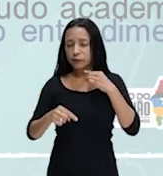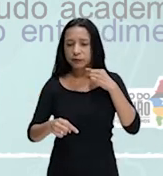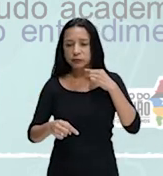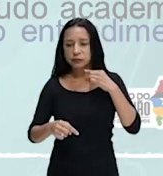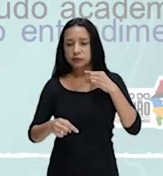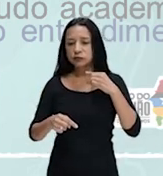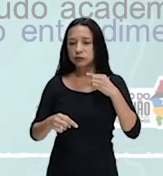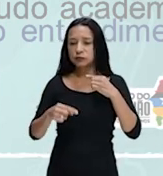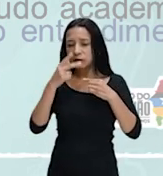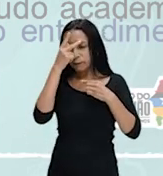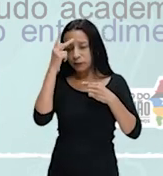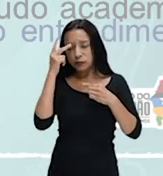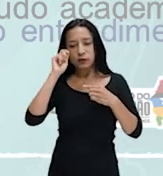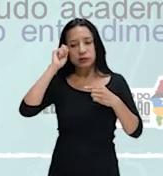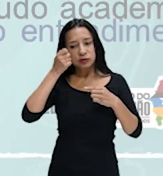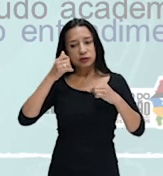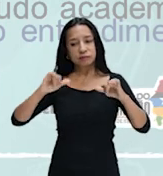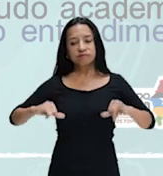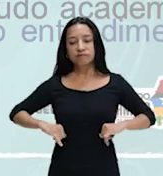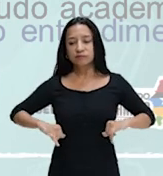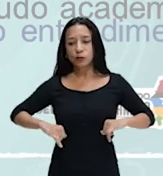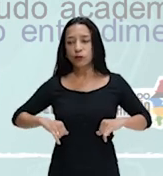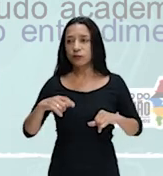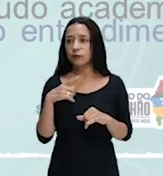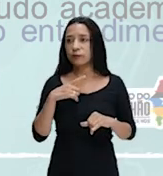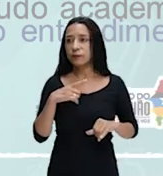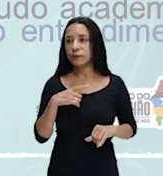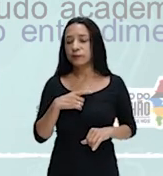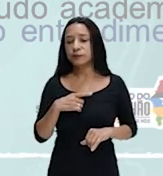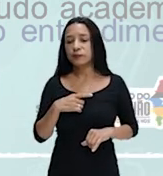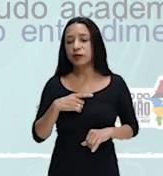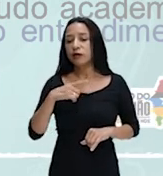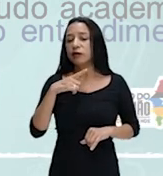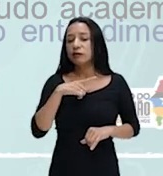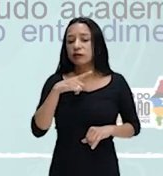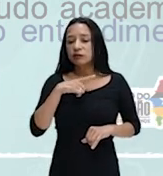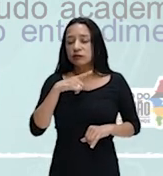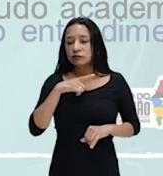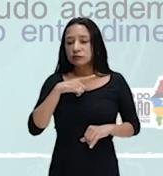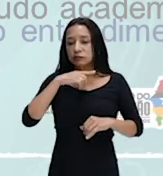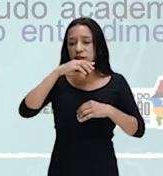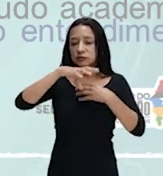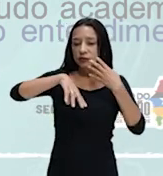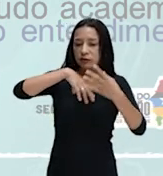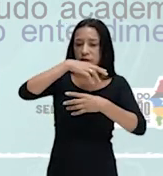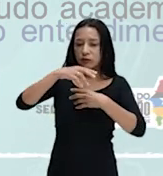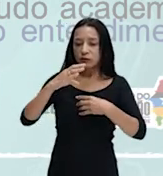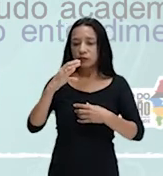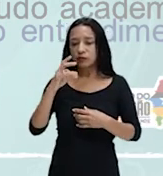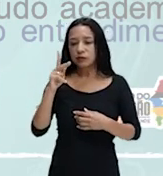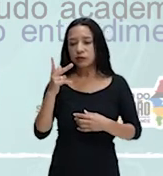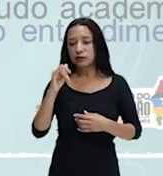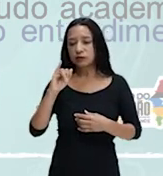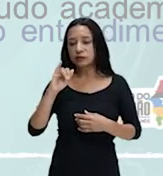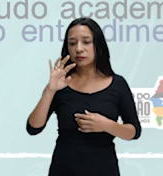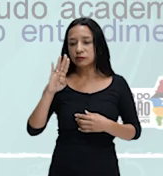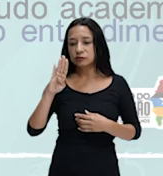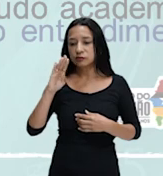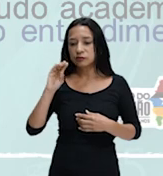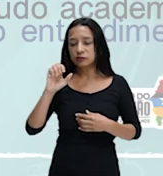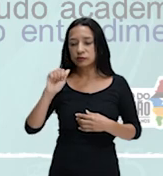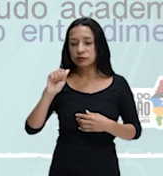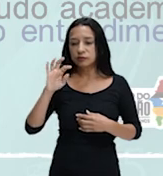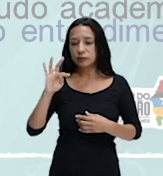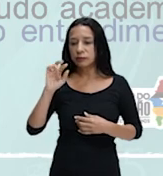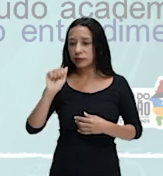-brasileiros vão sofrer. E aí nós teremos, por exemplo, a Revolta da Chibata no começo da República, por